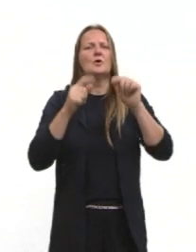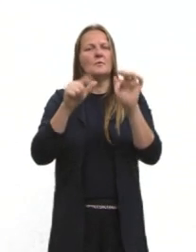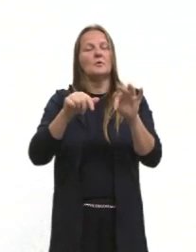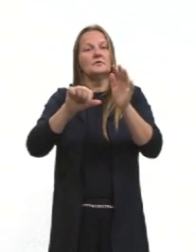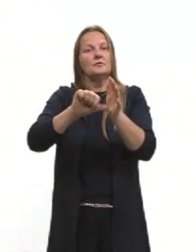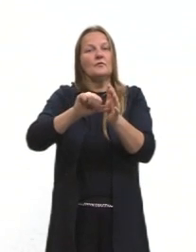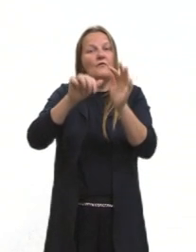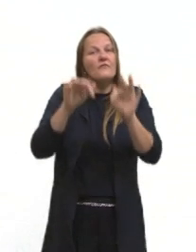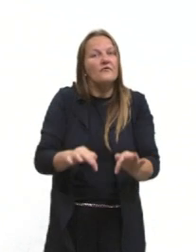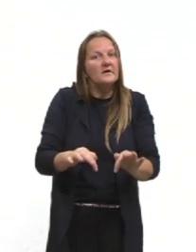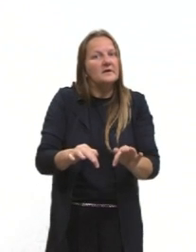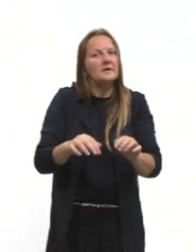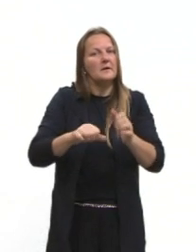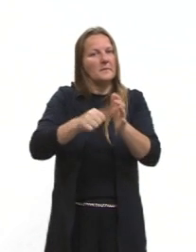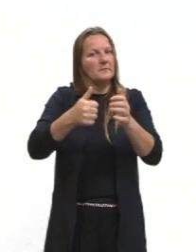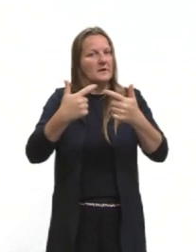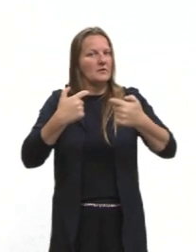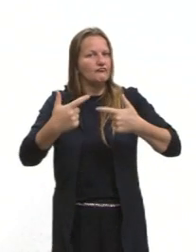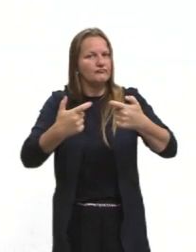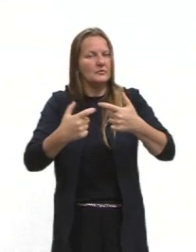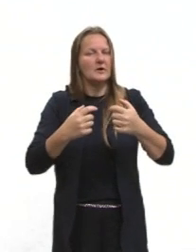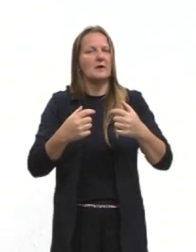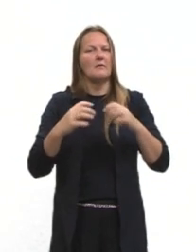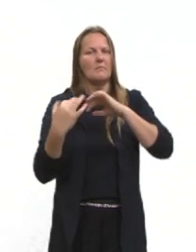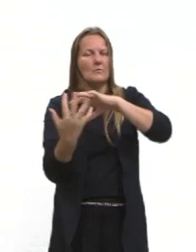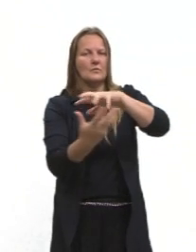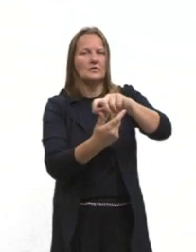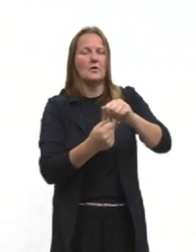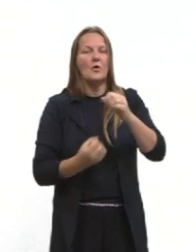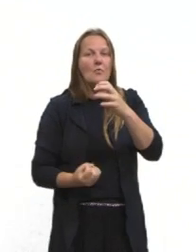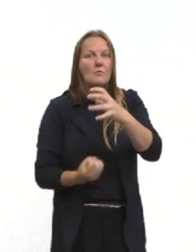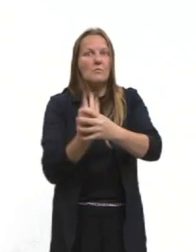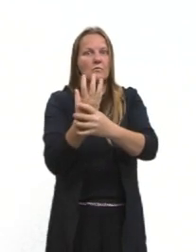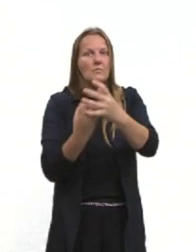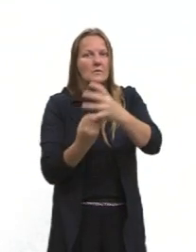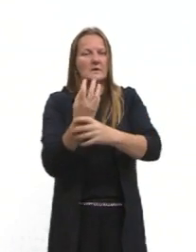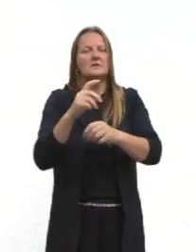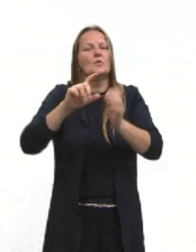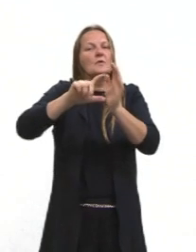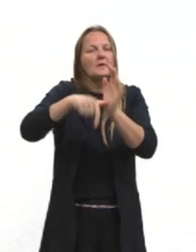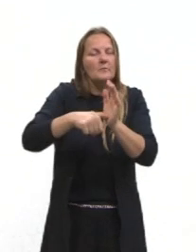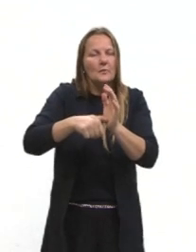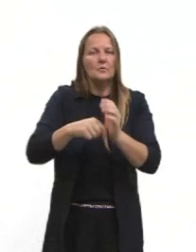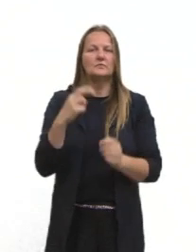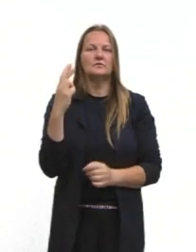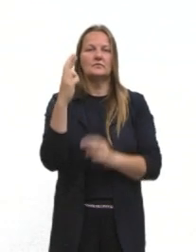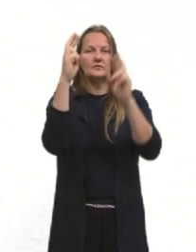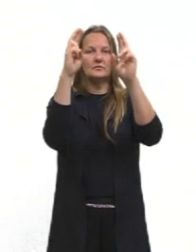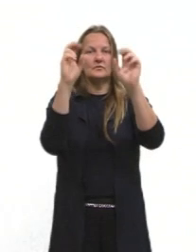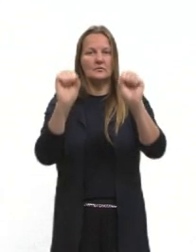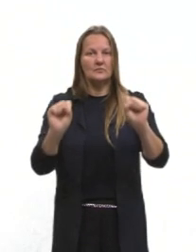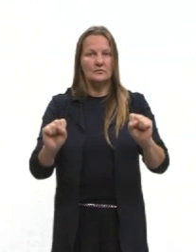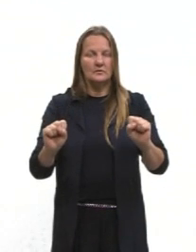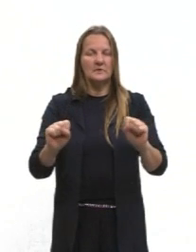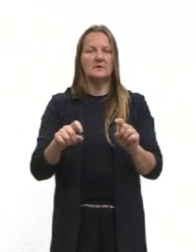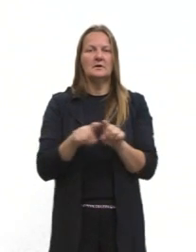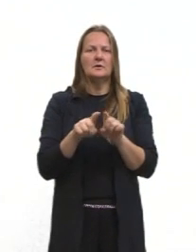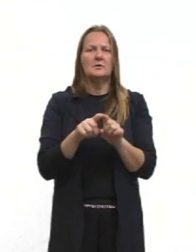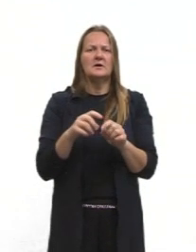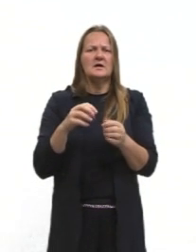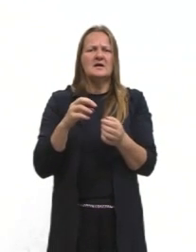Guerra Mundial, teve o surgimento da União Soviética. A gente também falou que a Primeira Guerra Mundial tem muito a ver com o